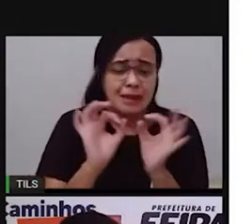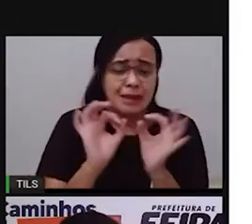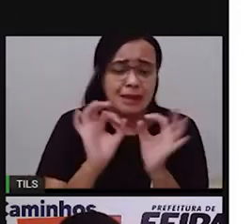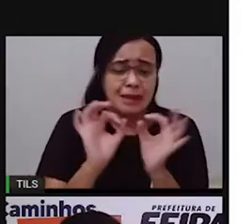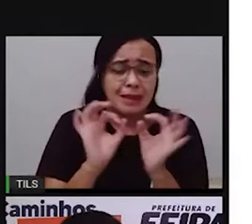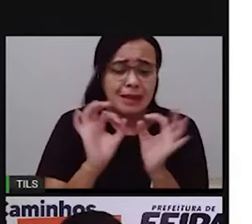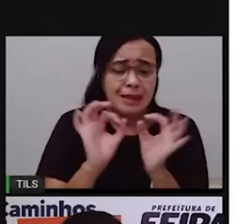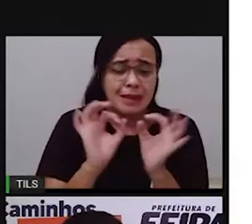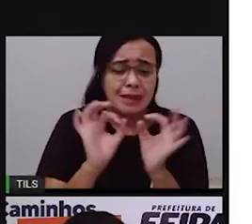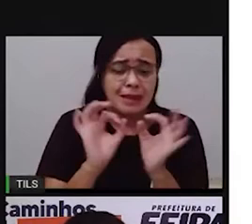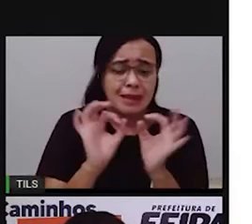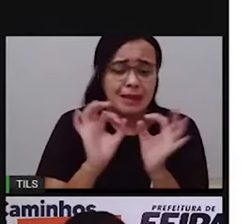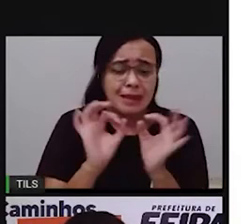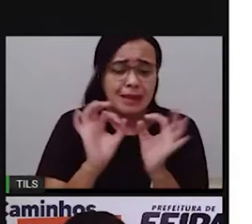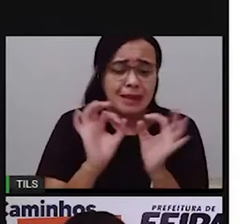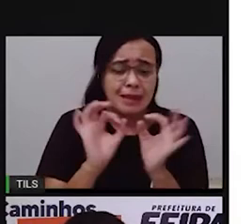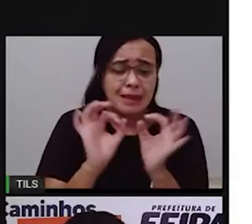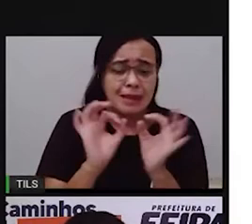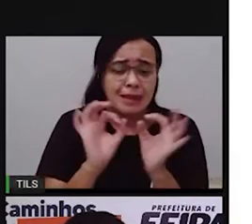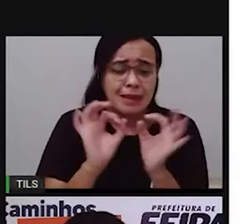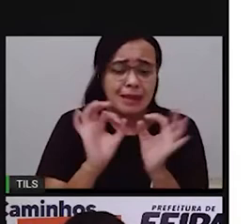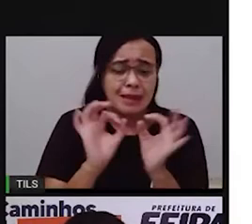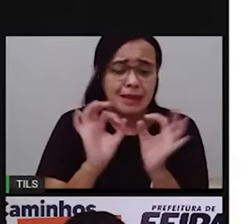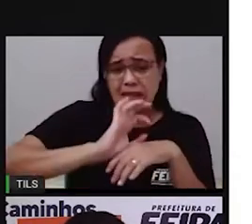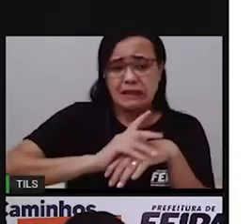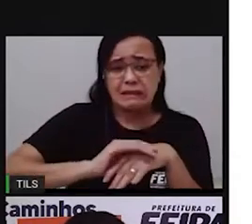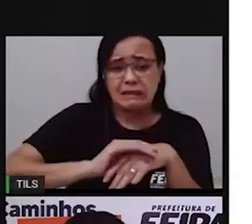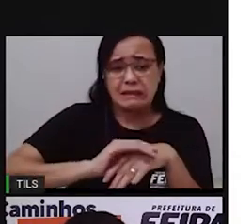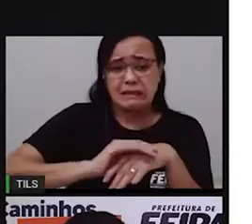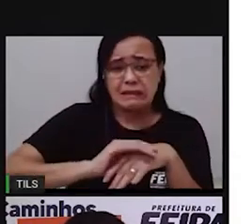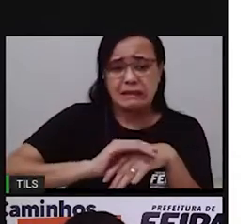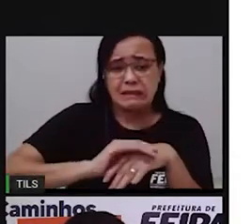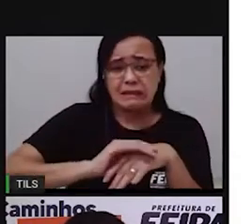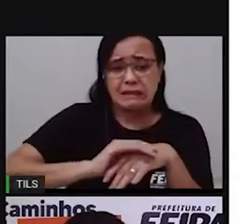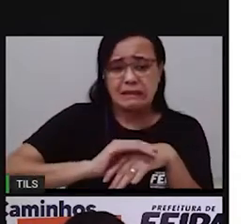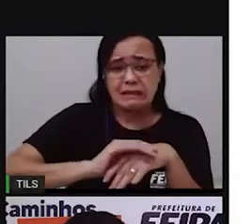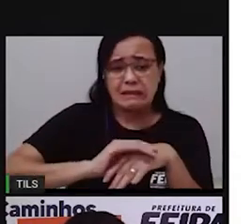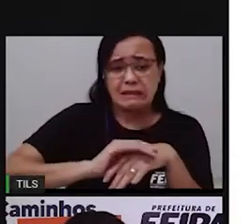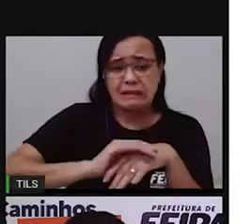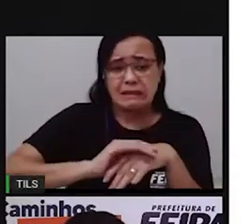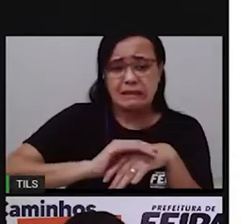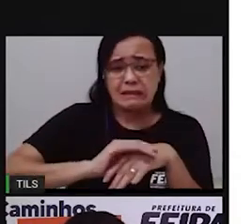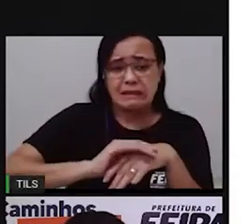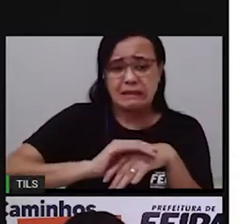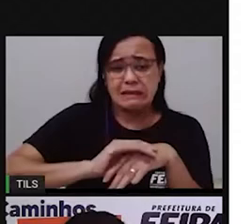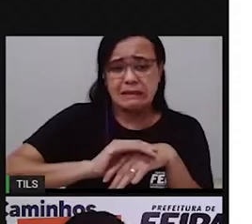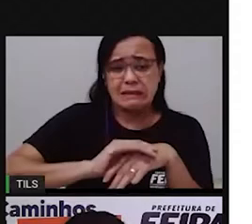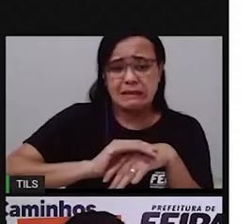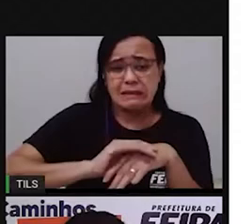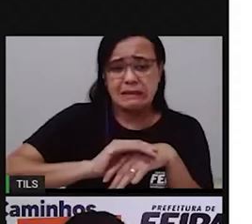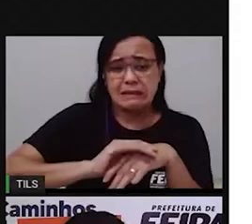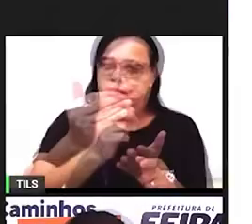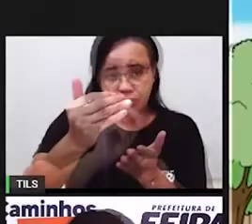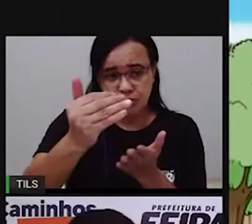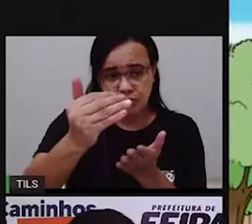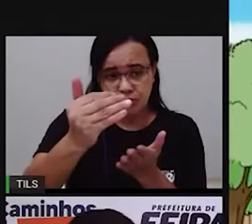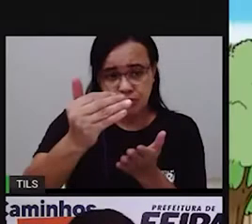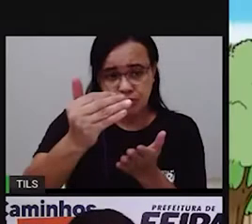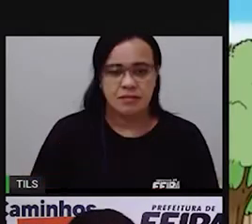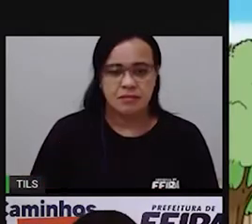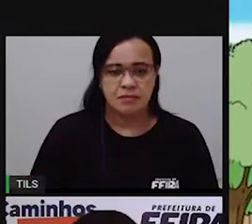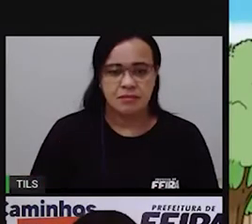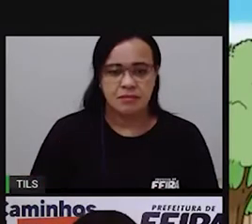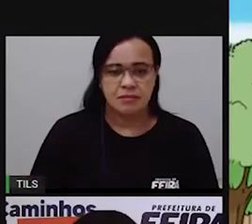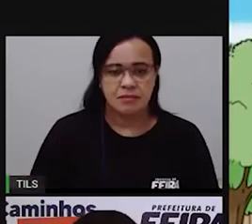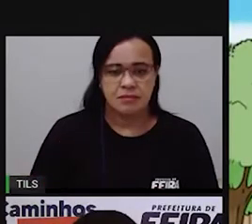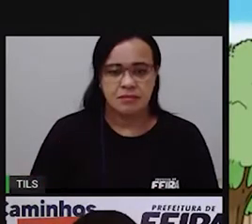doença por estar consumindo água que não é tratada. Vamos ver mais sobre isso agora nesse vídeo. Apresenta